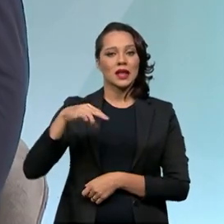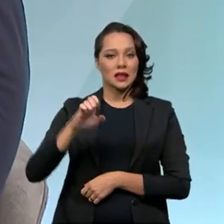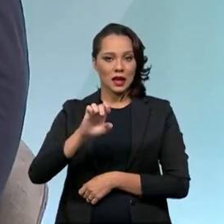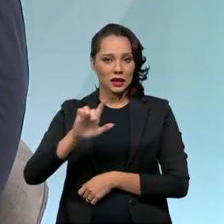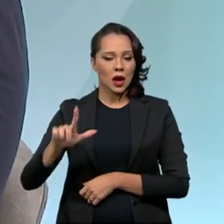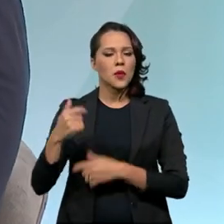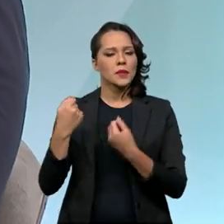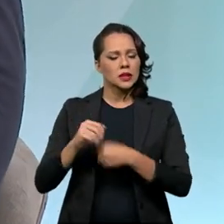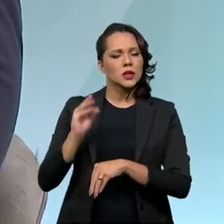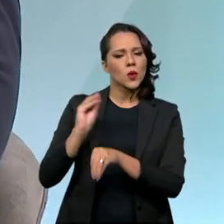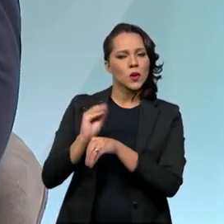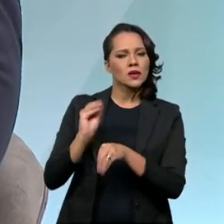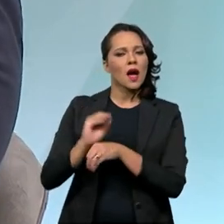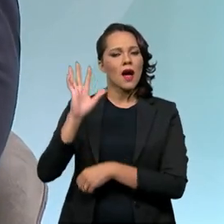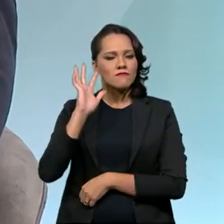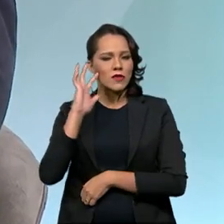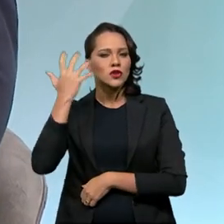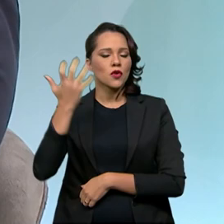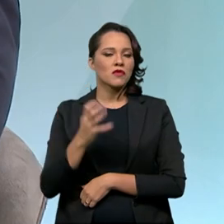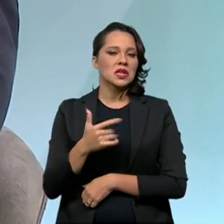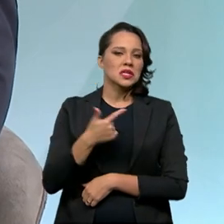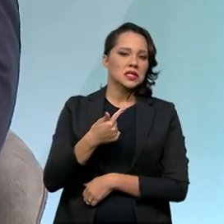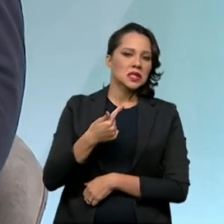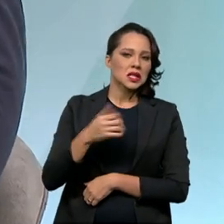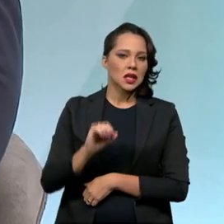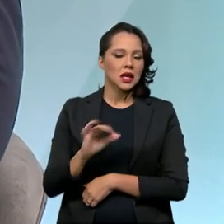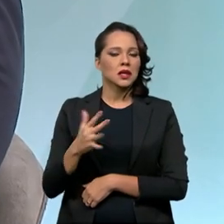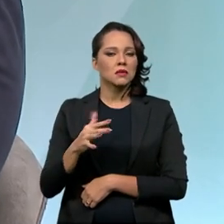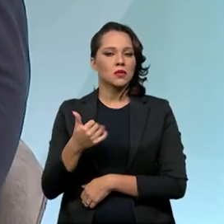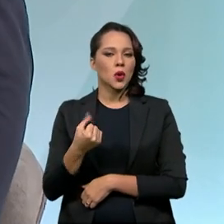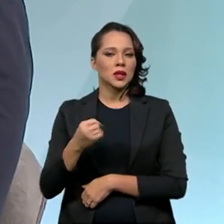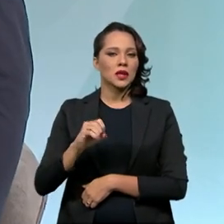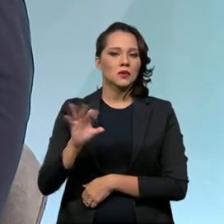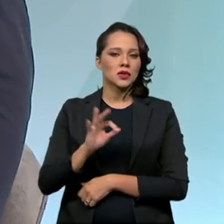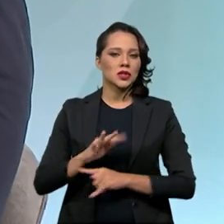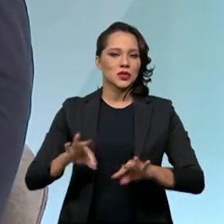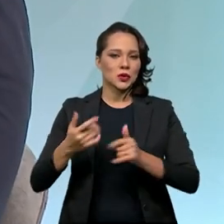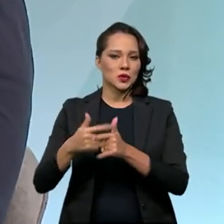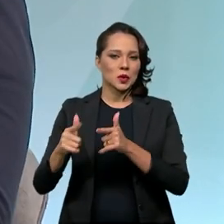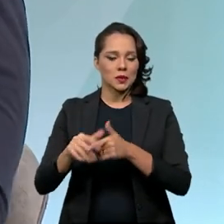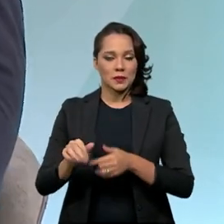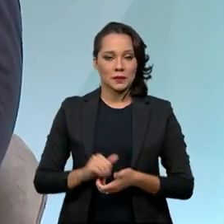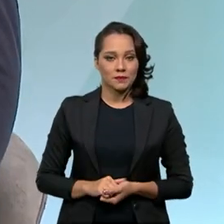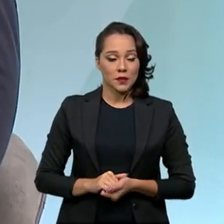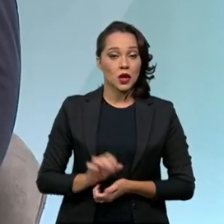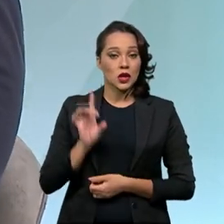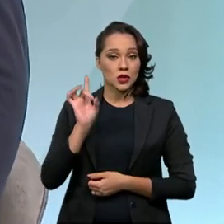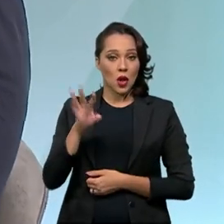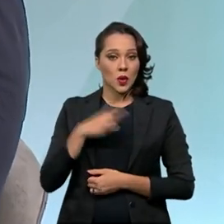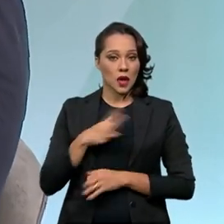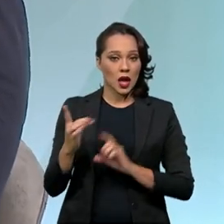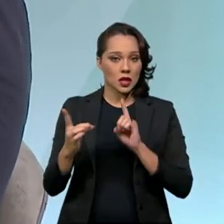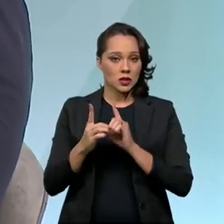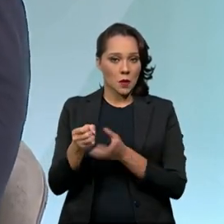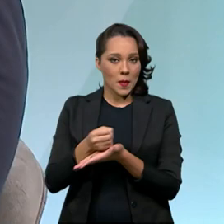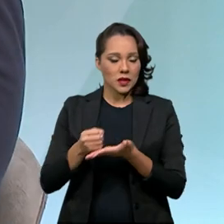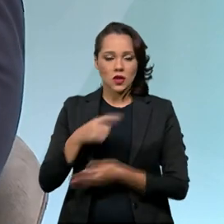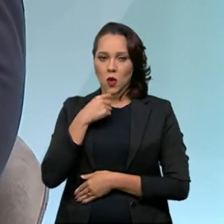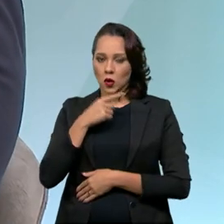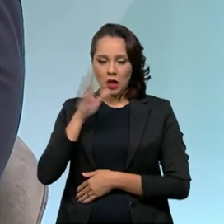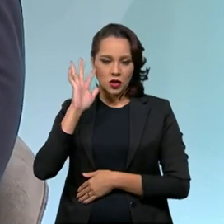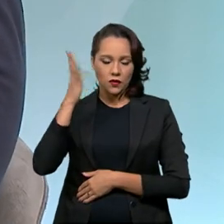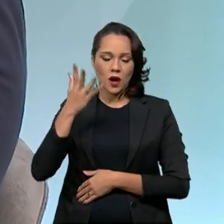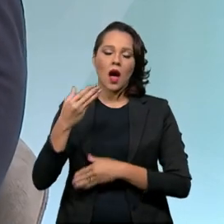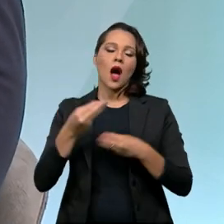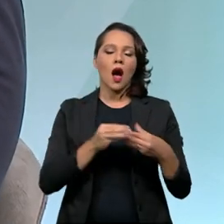cuidar e deve resolver cerca de 70%, 80% de todos os problemas. Somente o que a atenção primária não resolver, aí sim deve